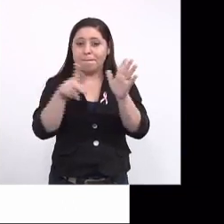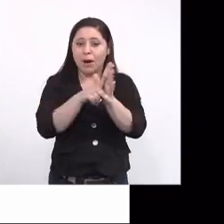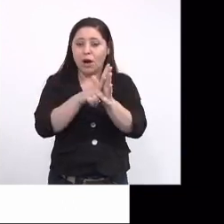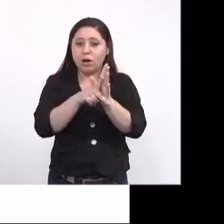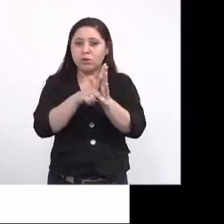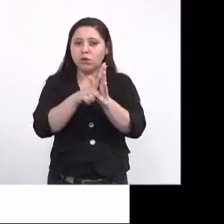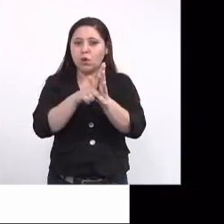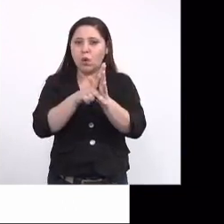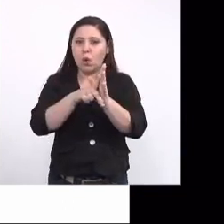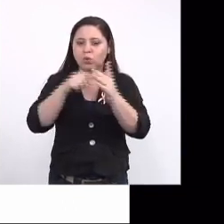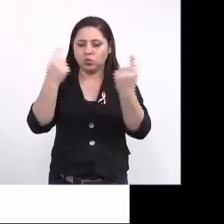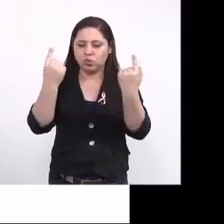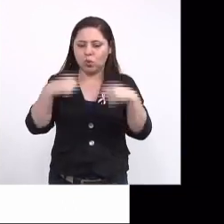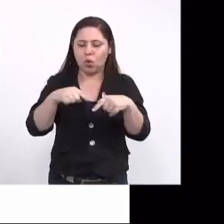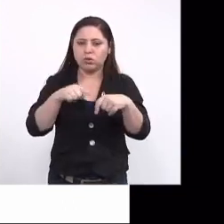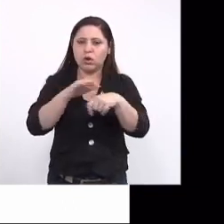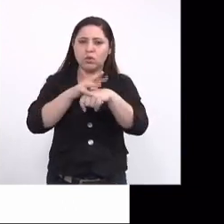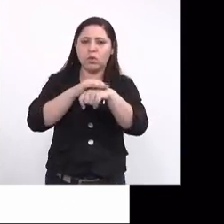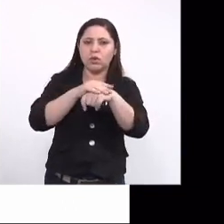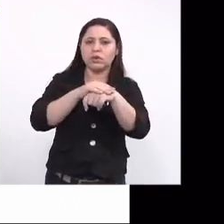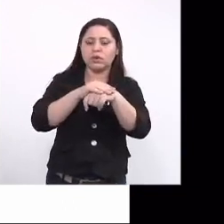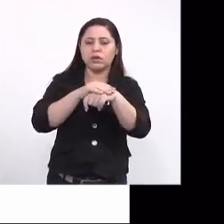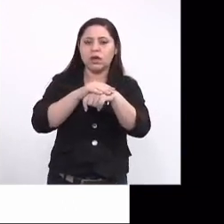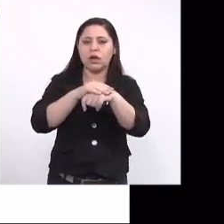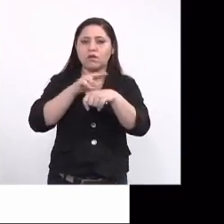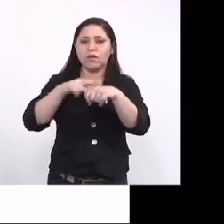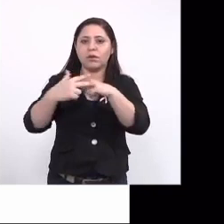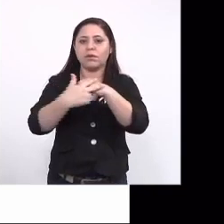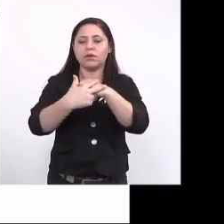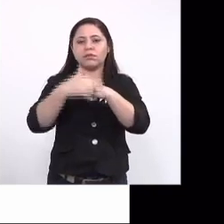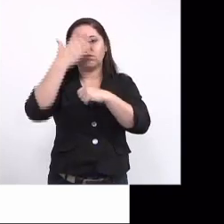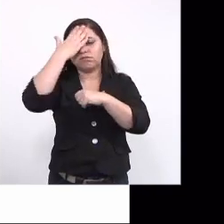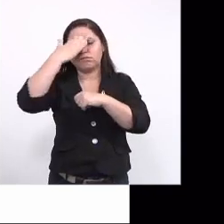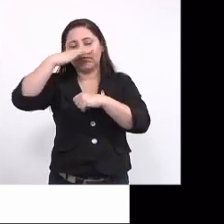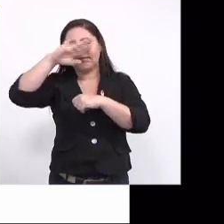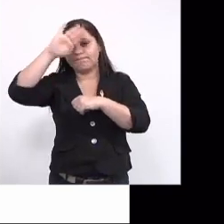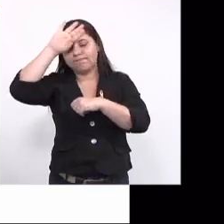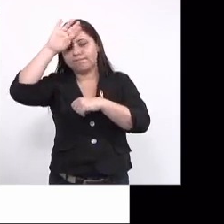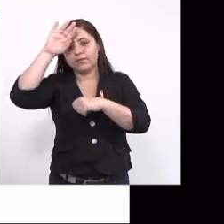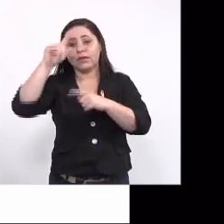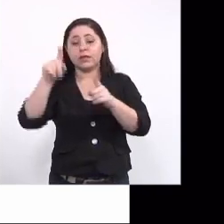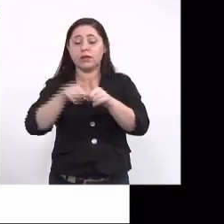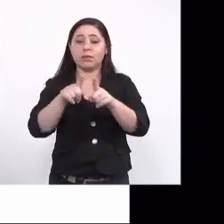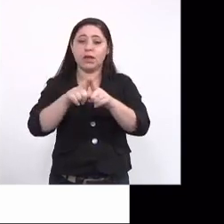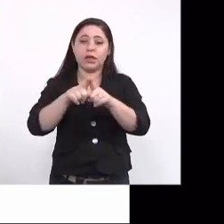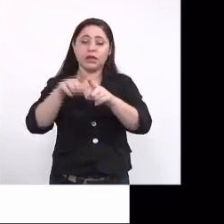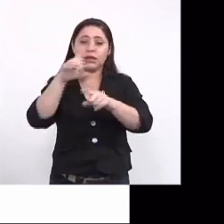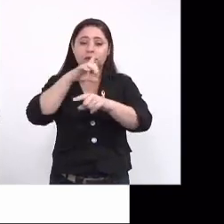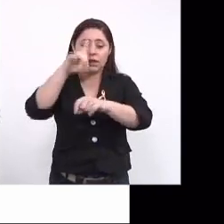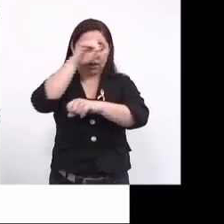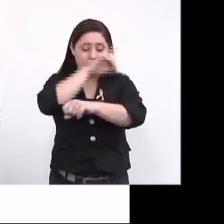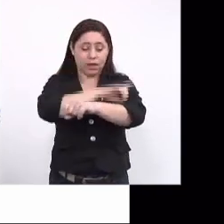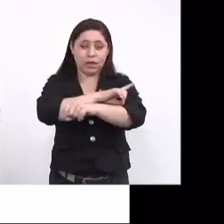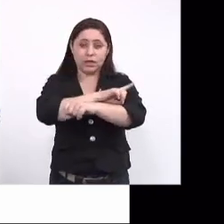ela vai ter imunidade a outras doenças febris também, como o Zika, como o Dengue e Chikungunya.